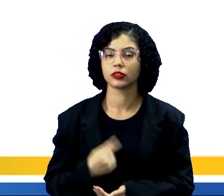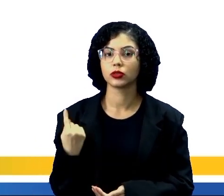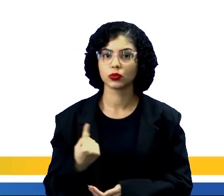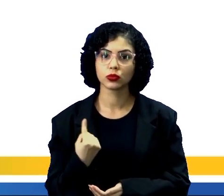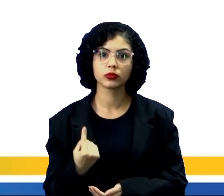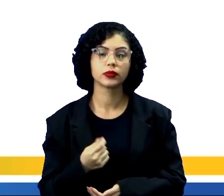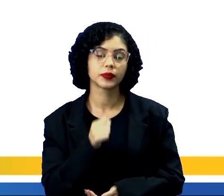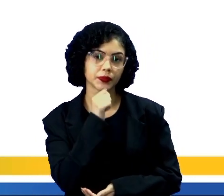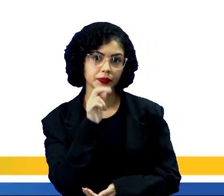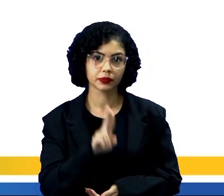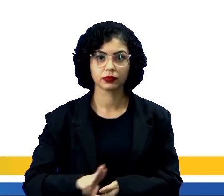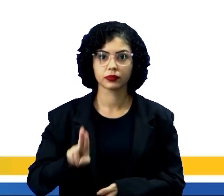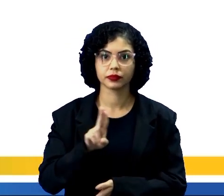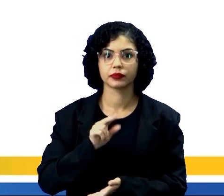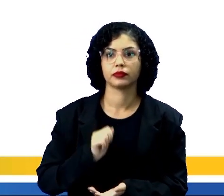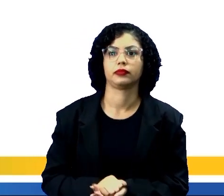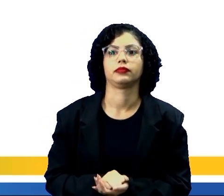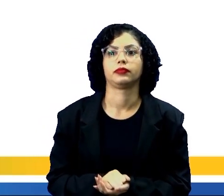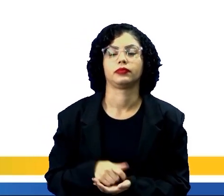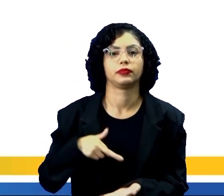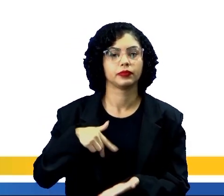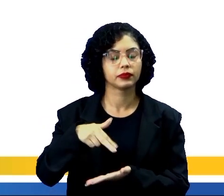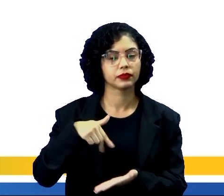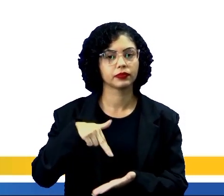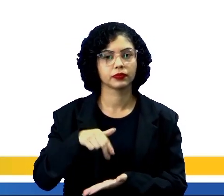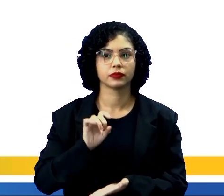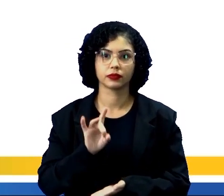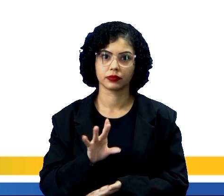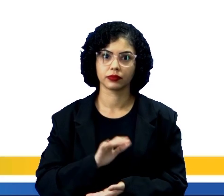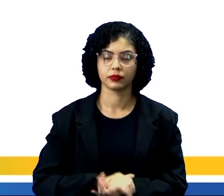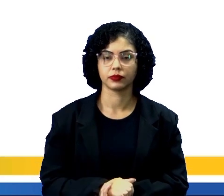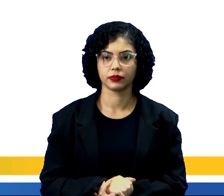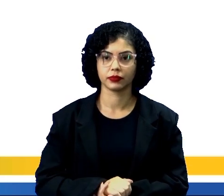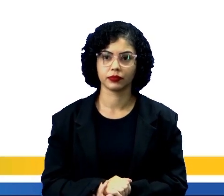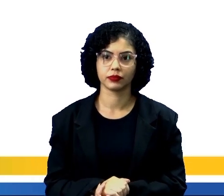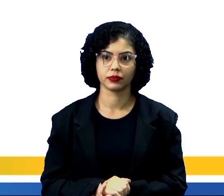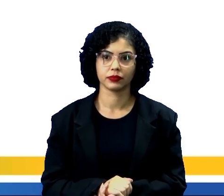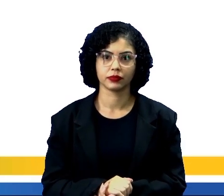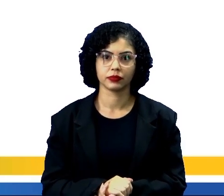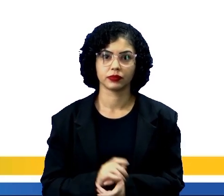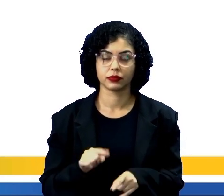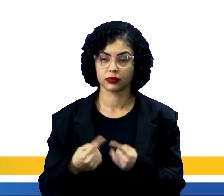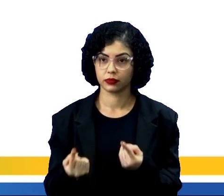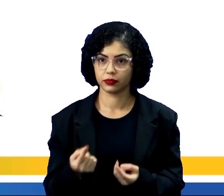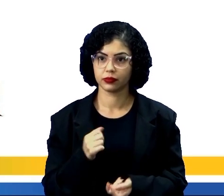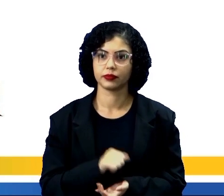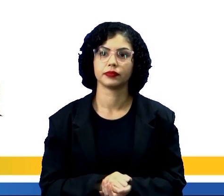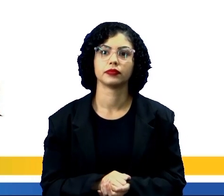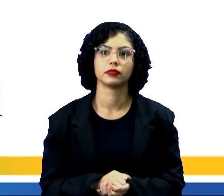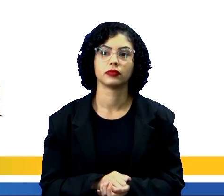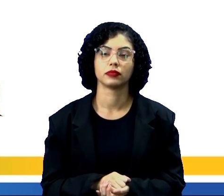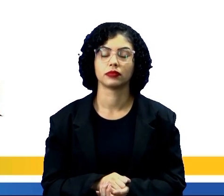único meio que eles usavam era andar a pé. Muito bem, vamos para mais uma?